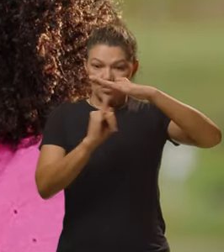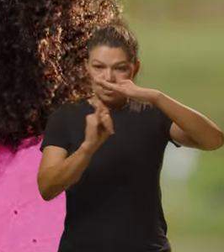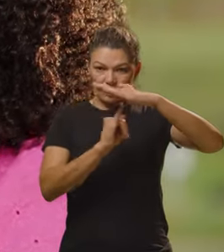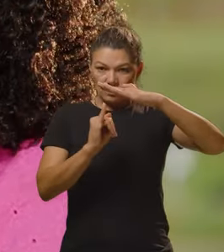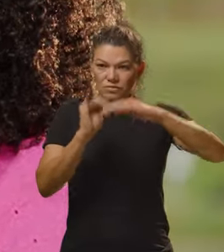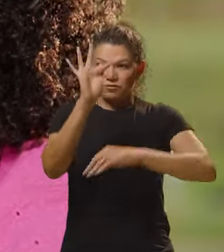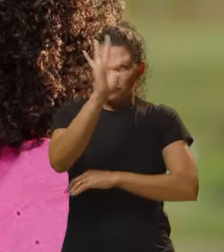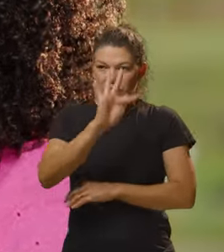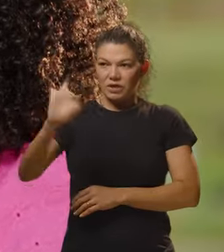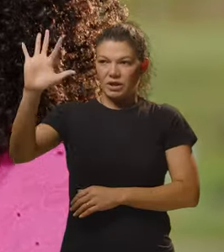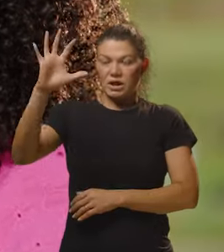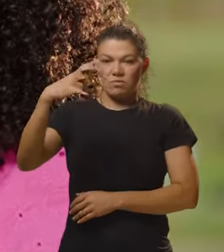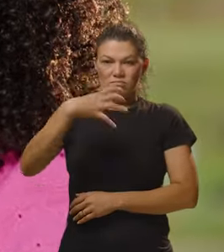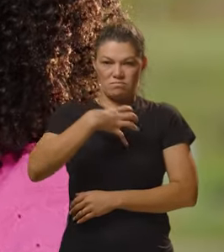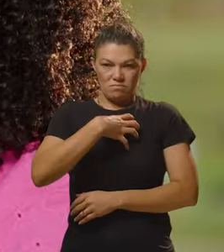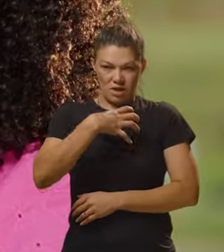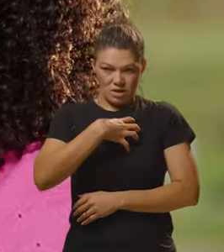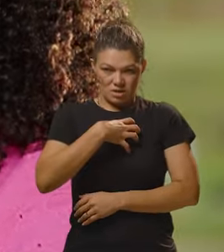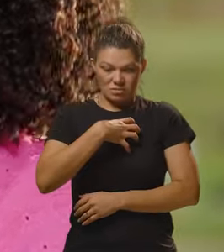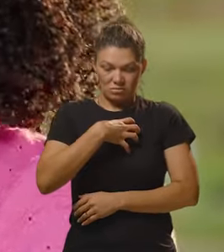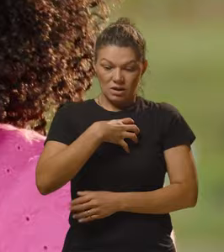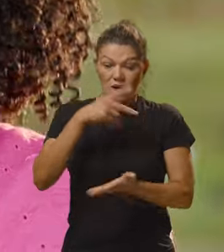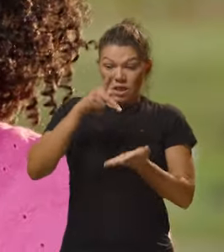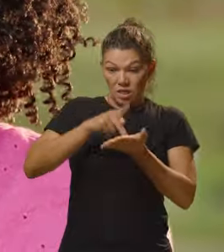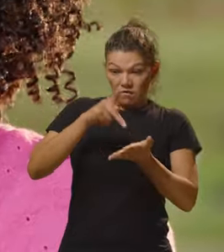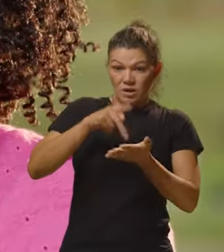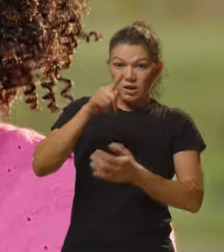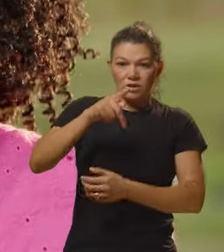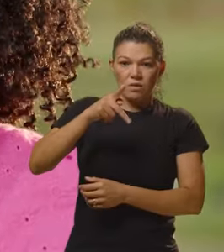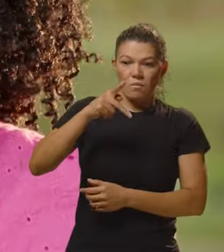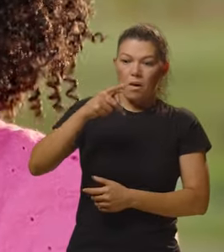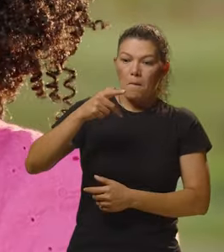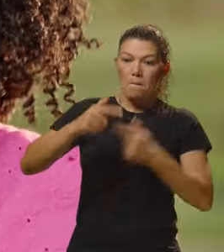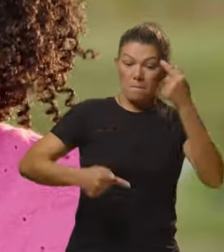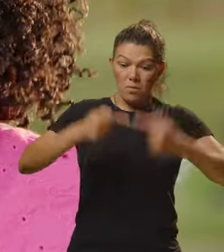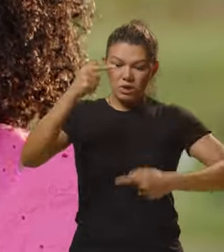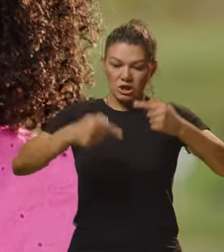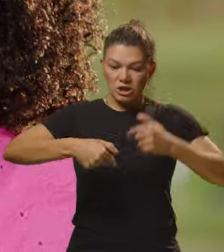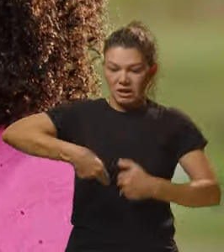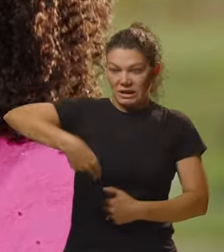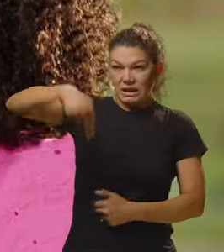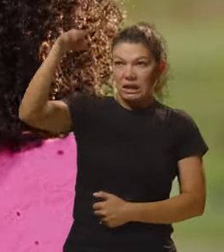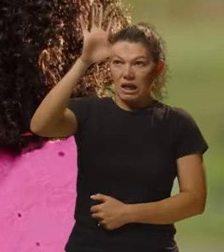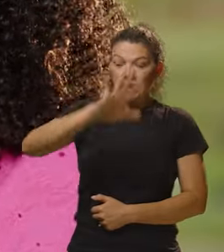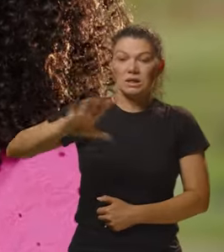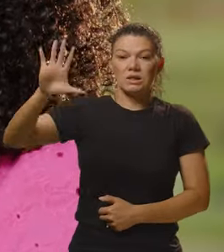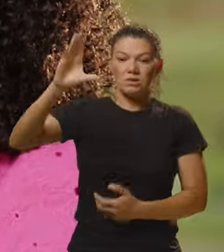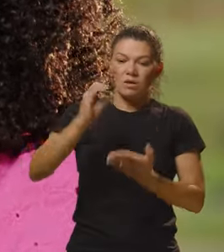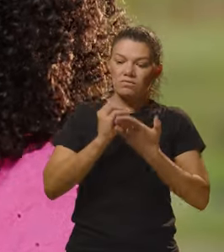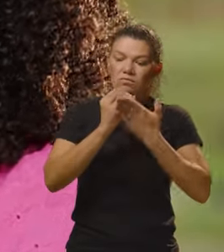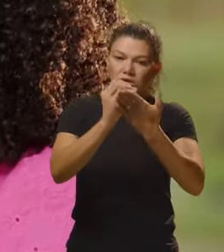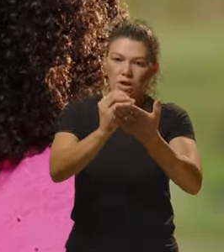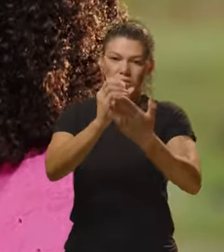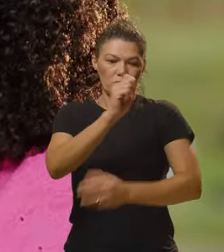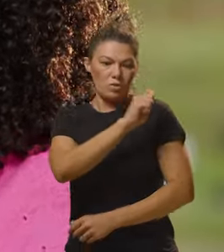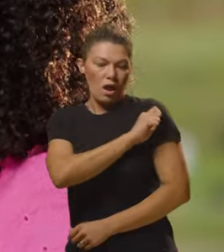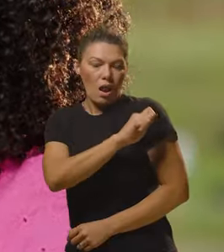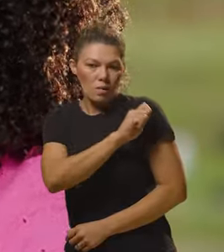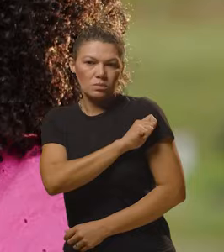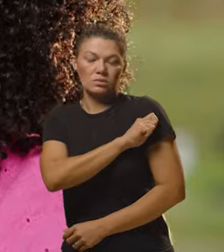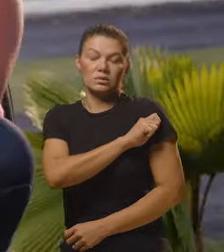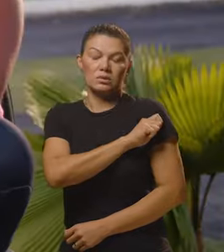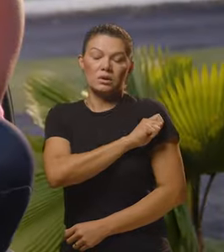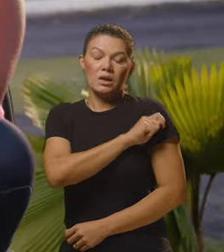O Instituto Federal Baiano, na verdade, é uma política nacional. É a política nacional de assistência